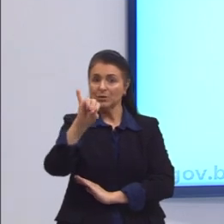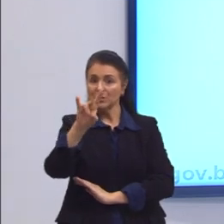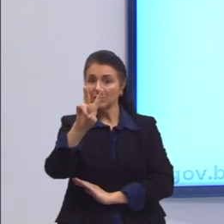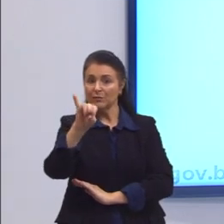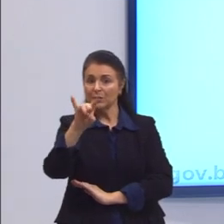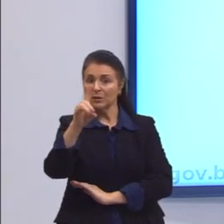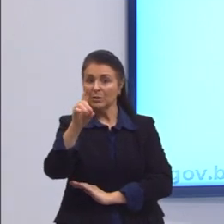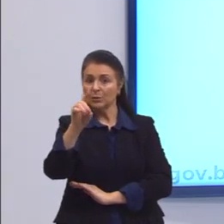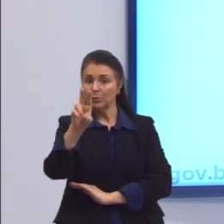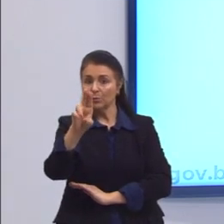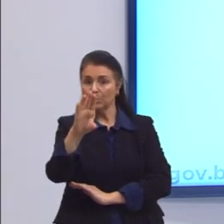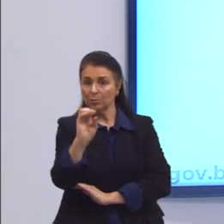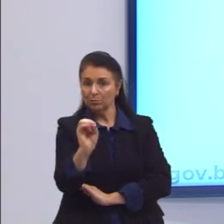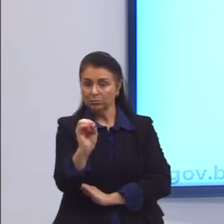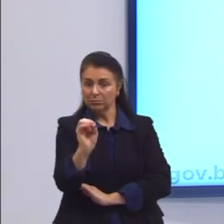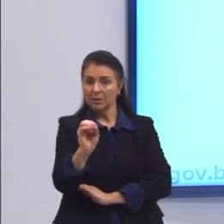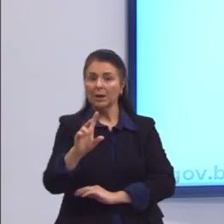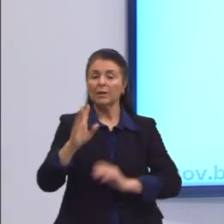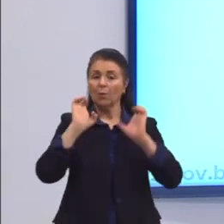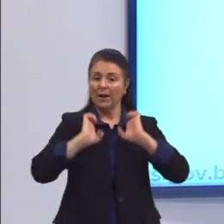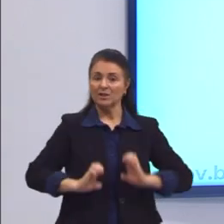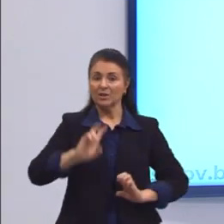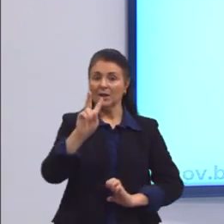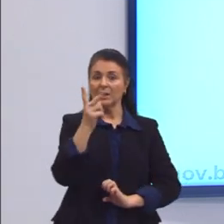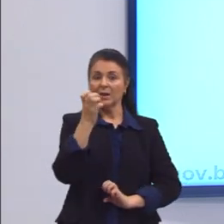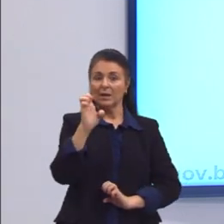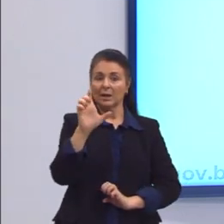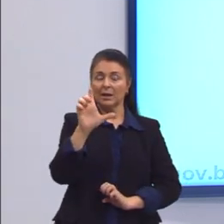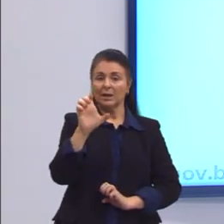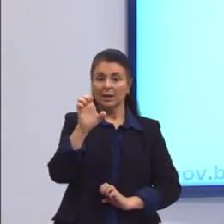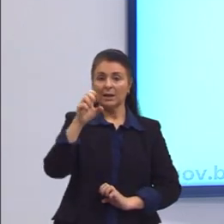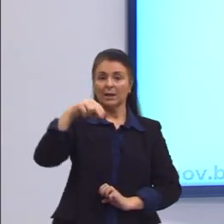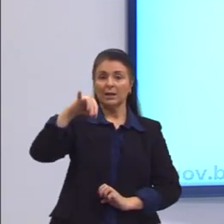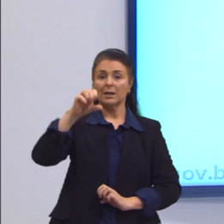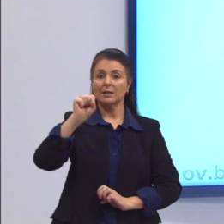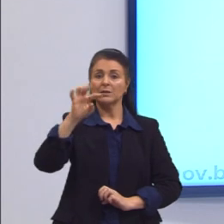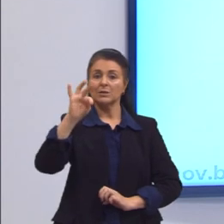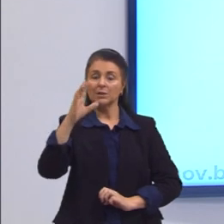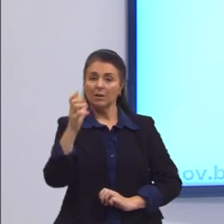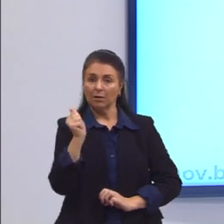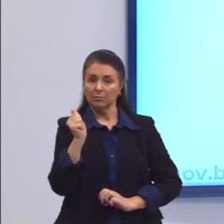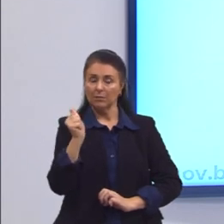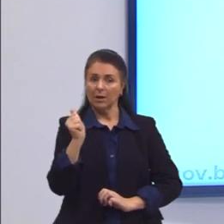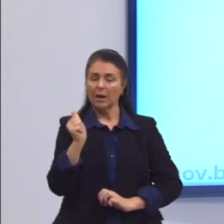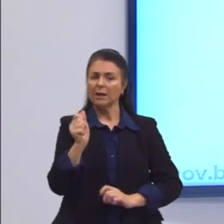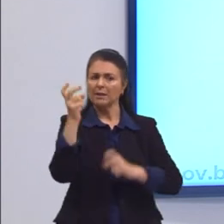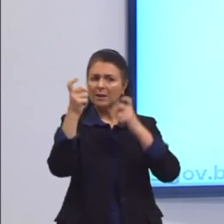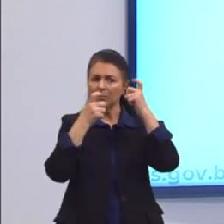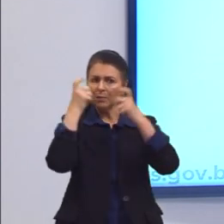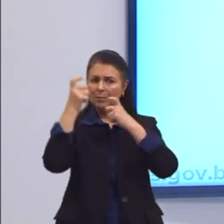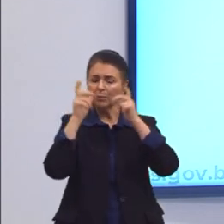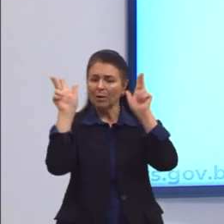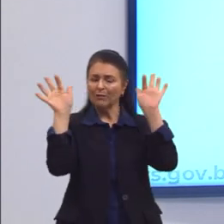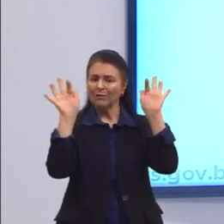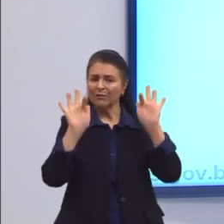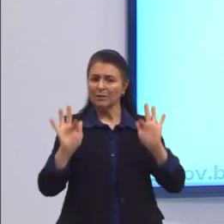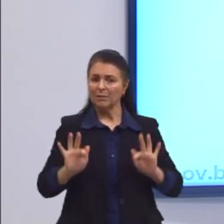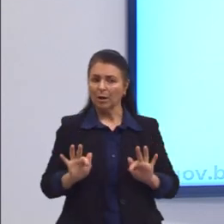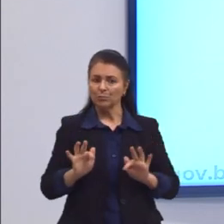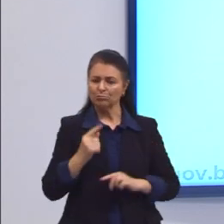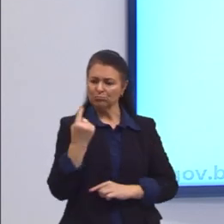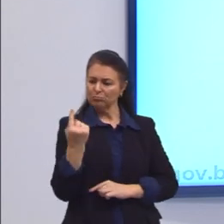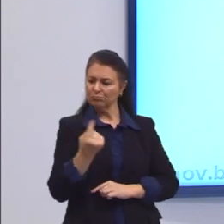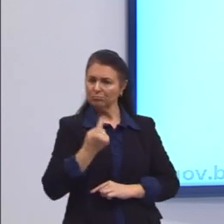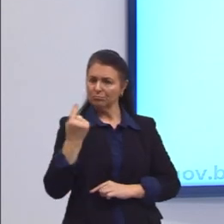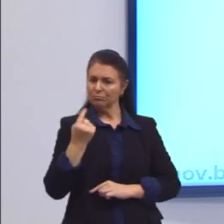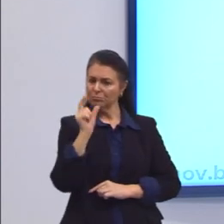helinística, a ética helinística está voltada ao indivíduo, muito mais preocupada com a felicidade individual